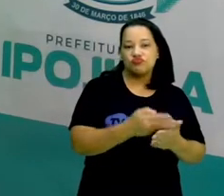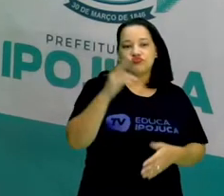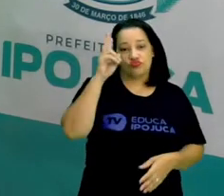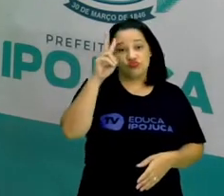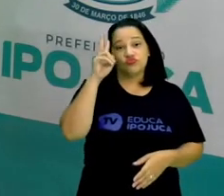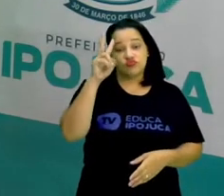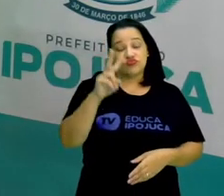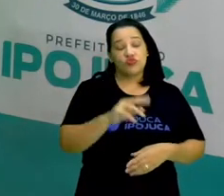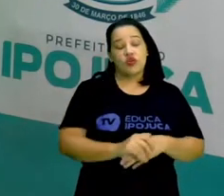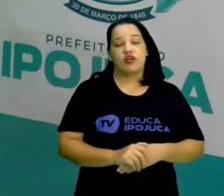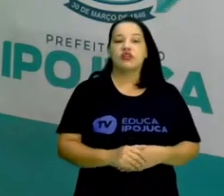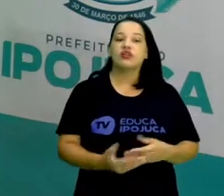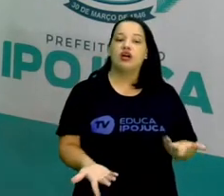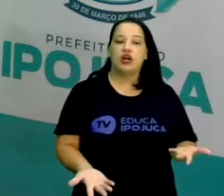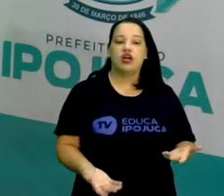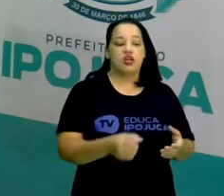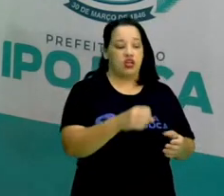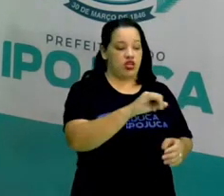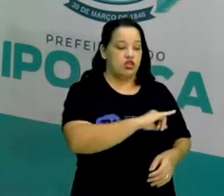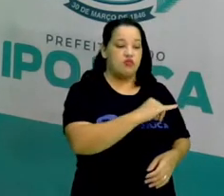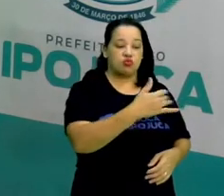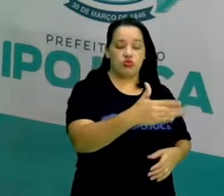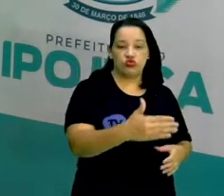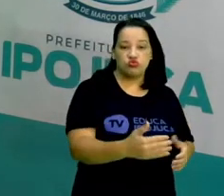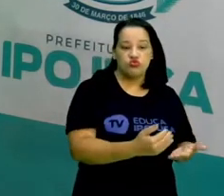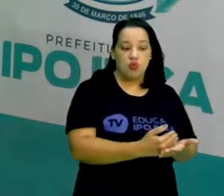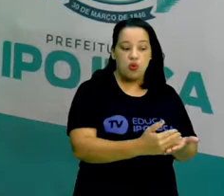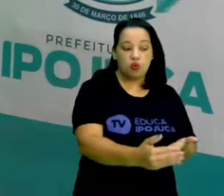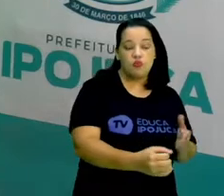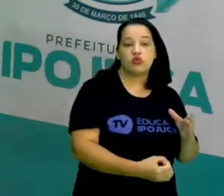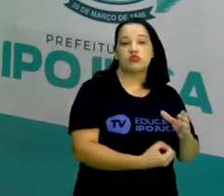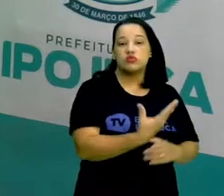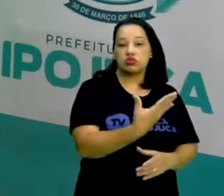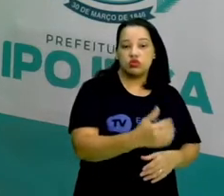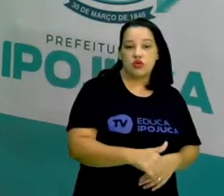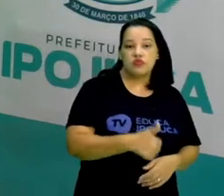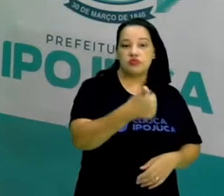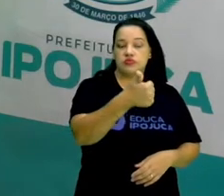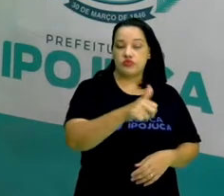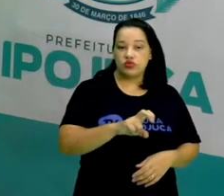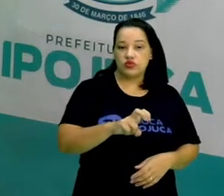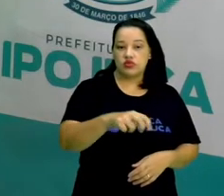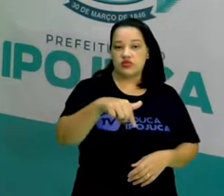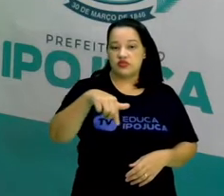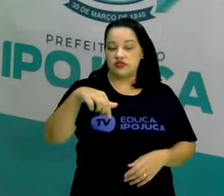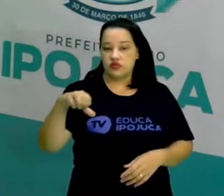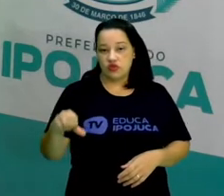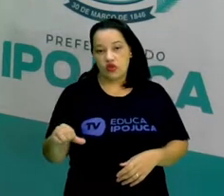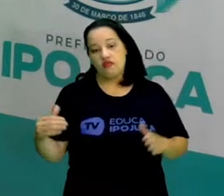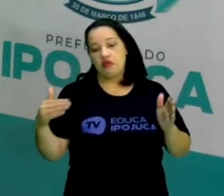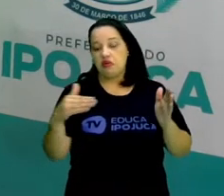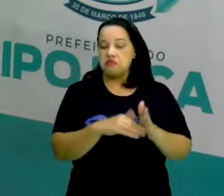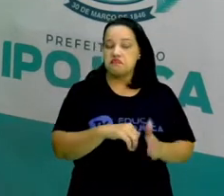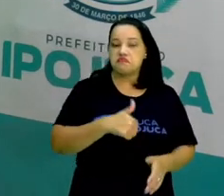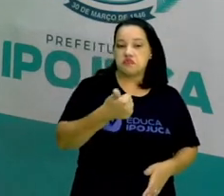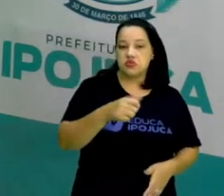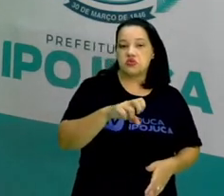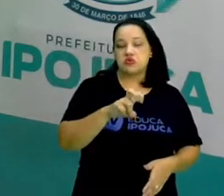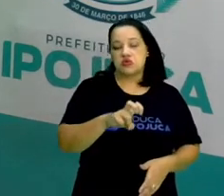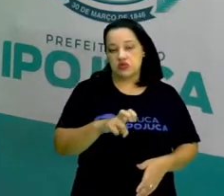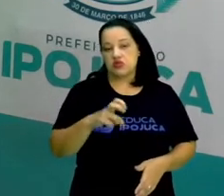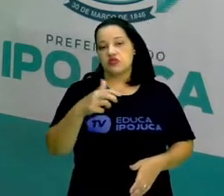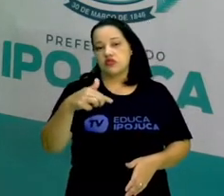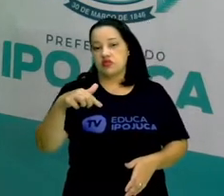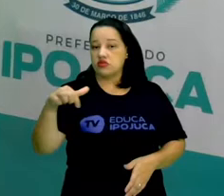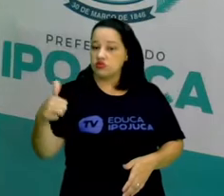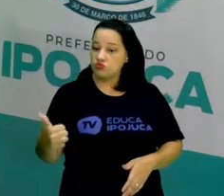Ipojuca surgiu entre 1569 e 1571, quando o donatário de